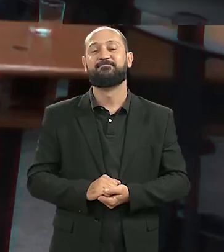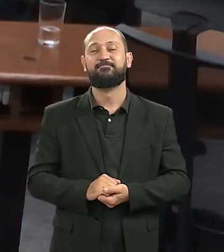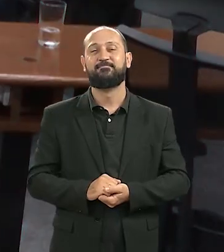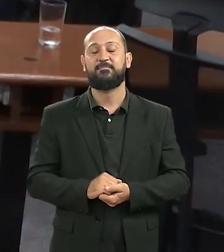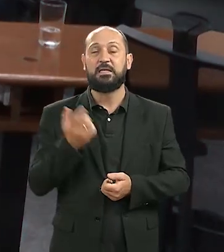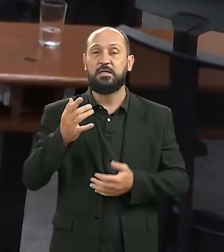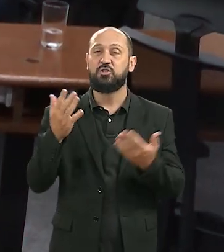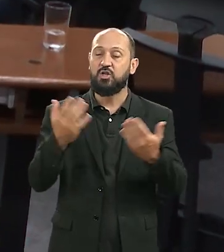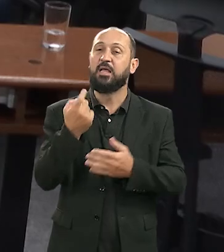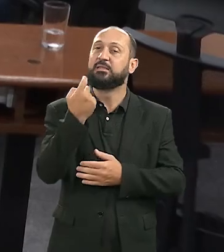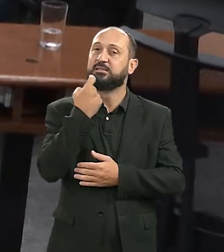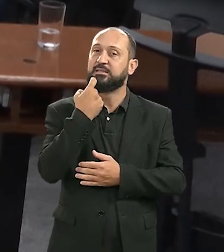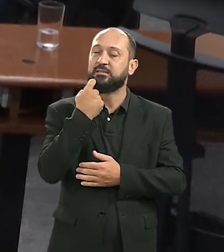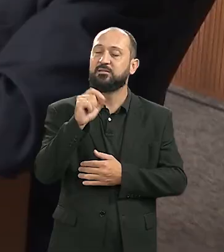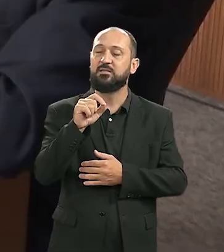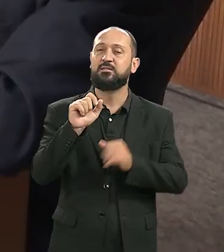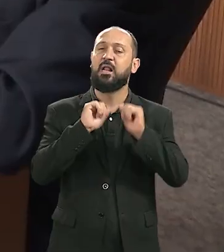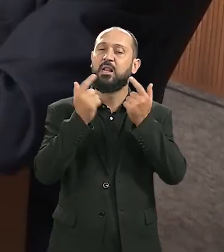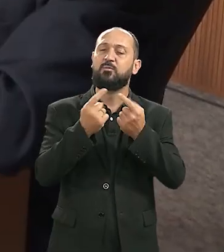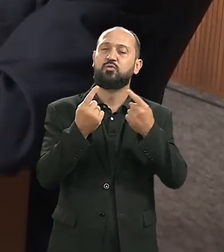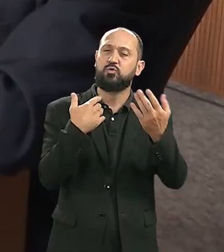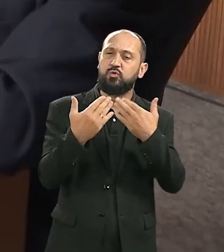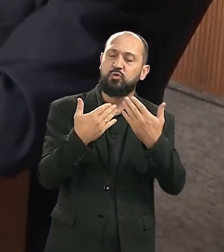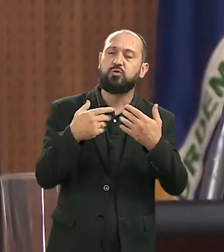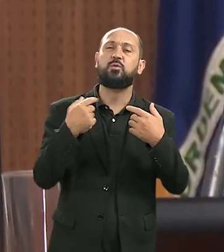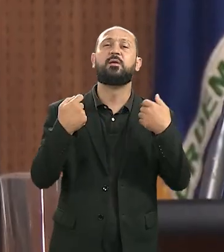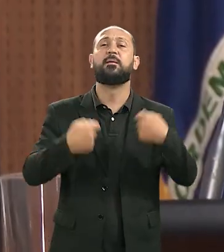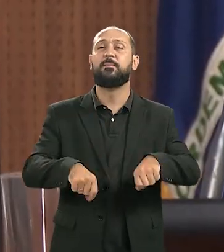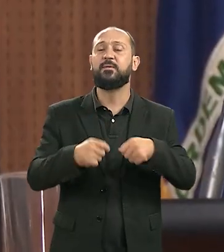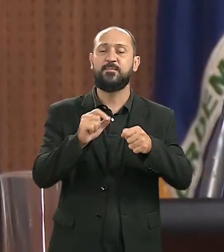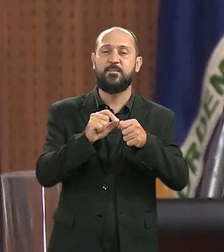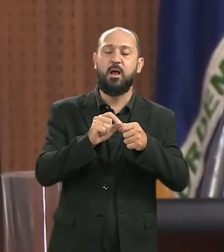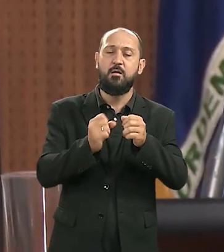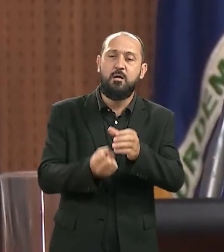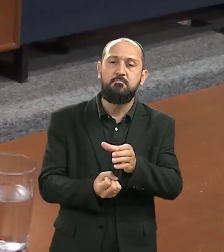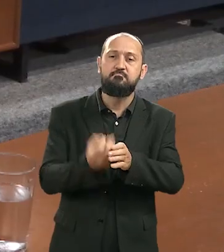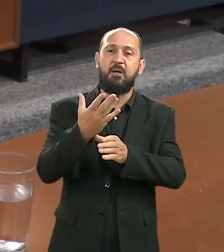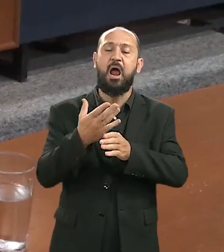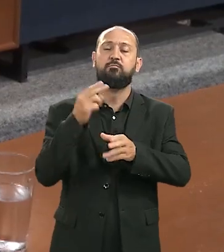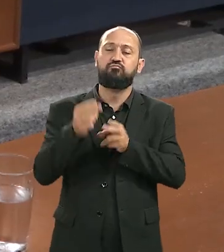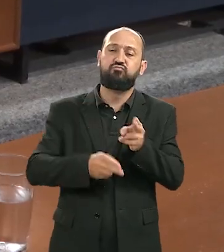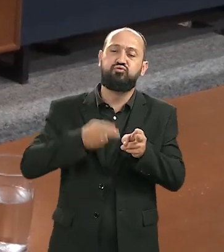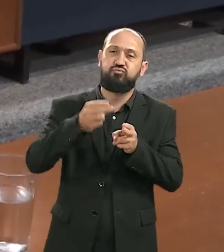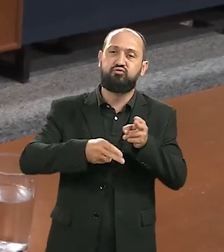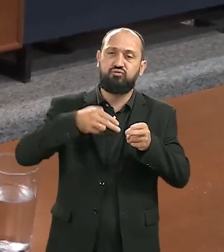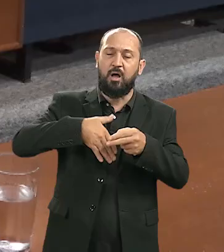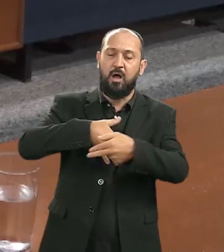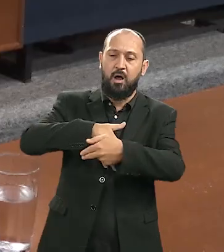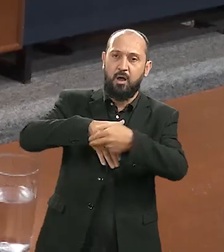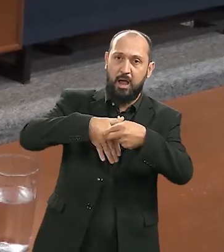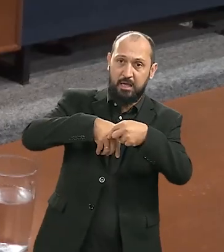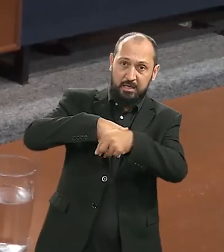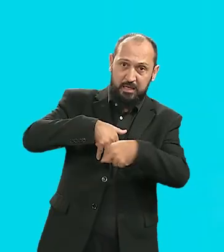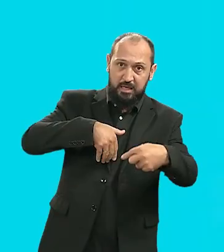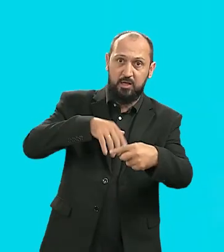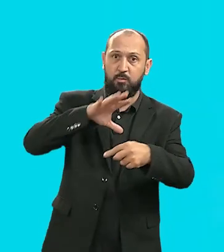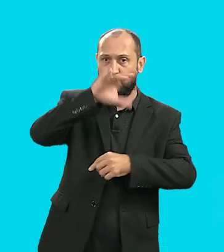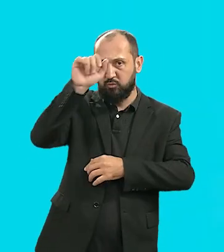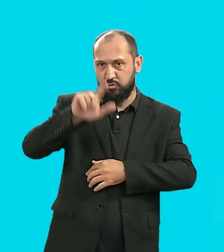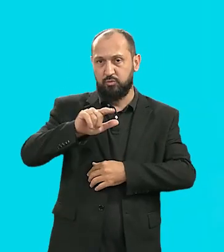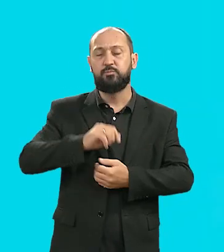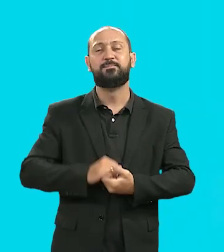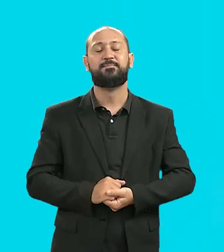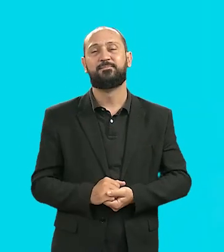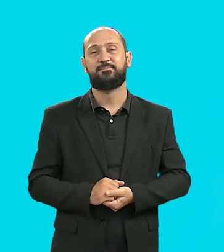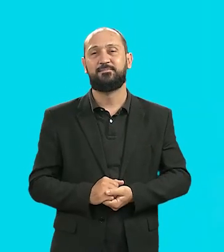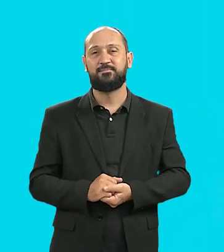Na sexta-feira, a LEMES debateu iniciativas necessárias para a reativação da malha ferroviária Oeste de Mato Grosso do Sul.